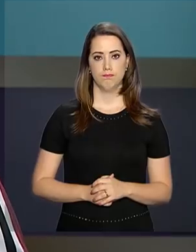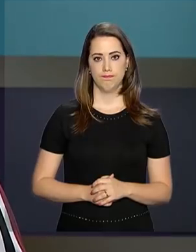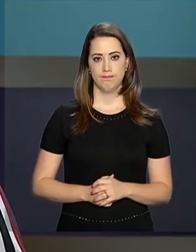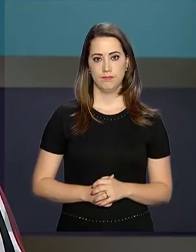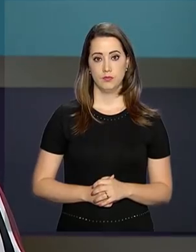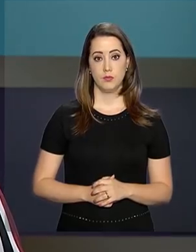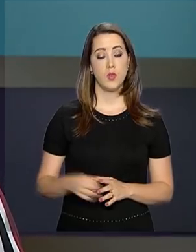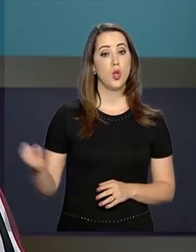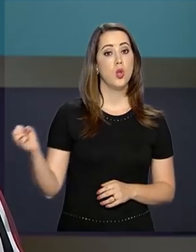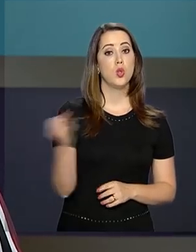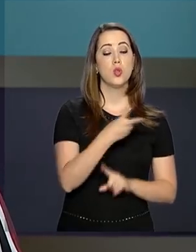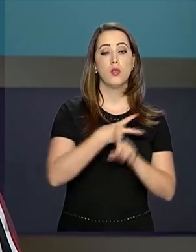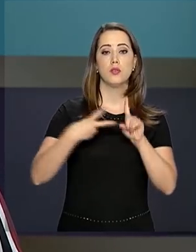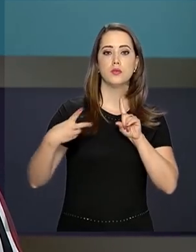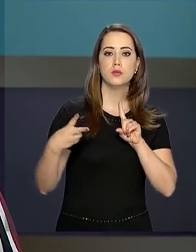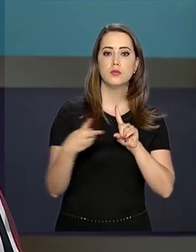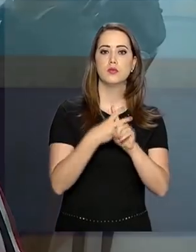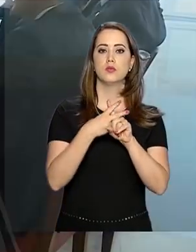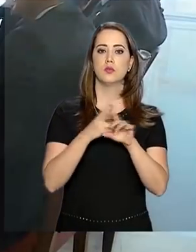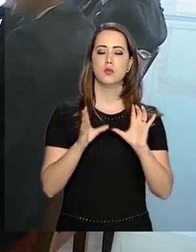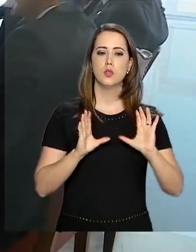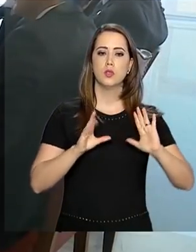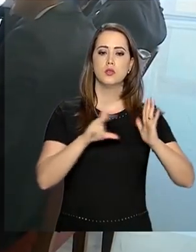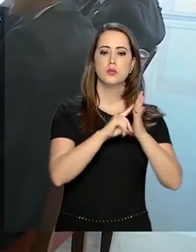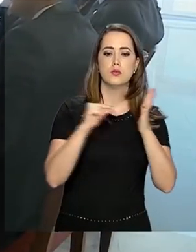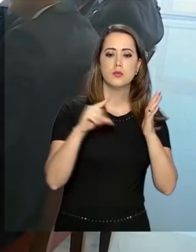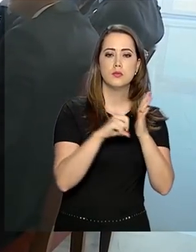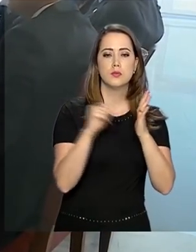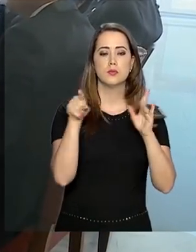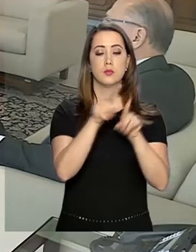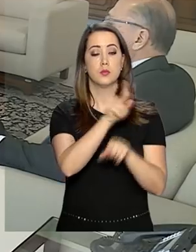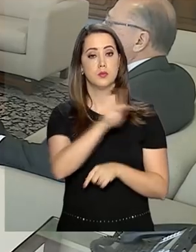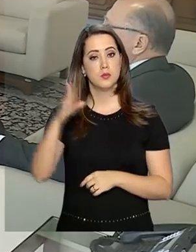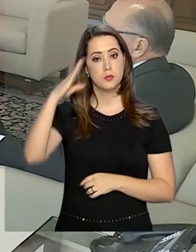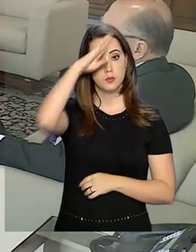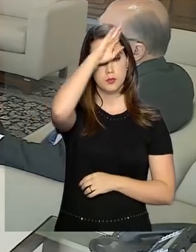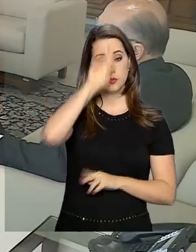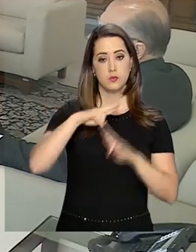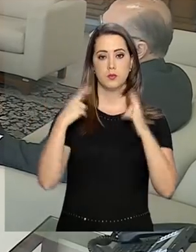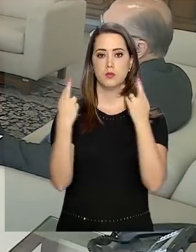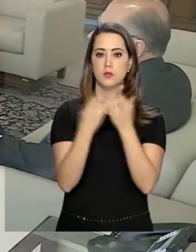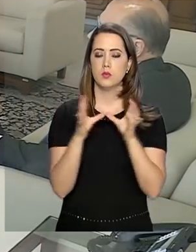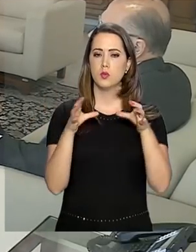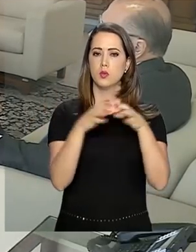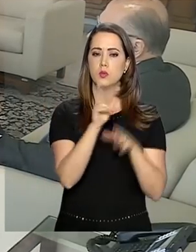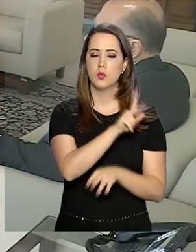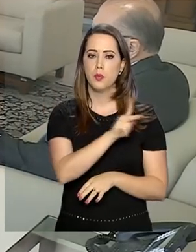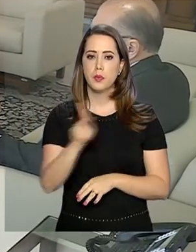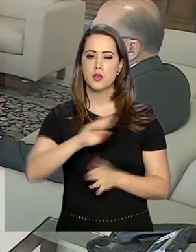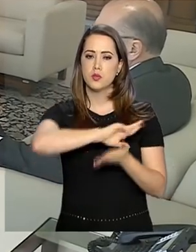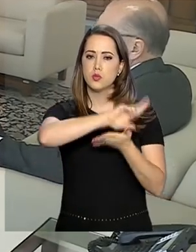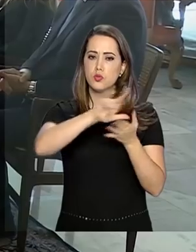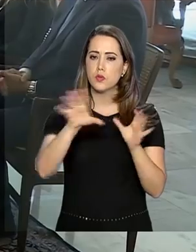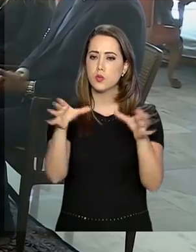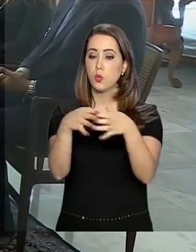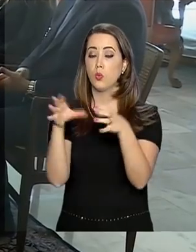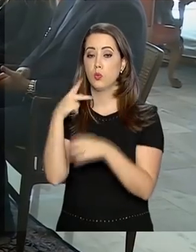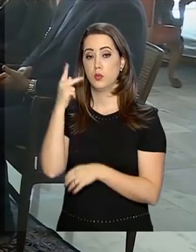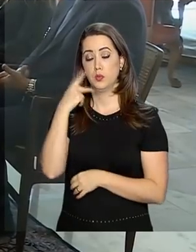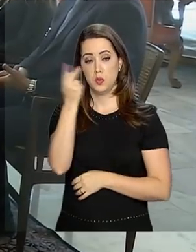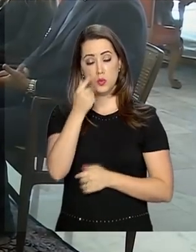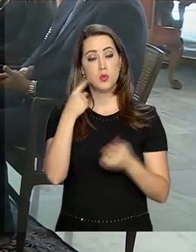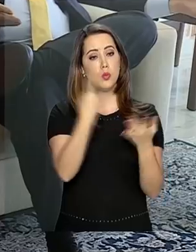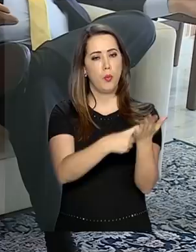Nova Previdência. No Palácio do Planalto, o presidente Jair Bolsonaro se reúne com presidentes de diversos partidos